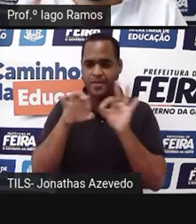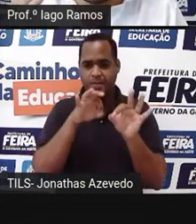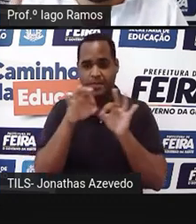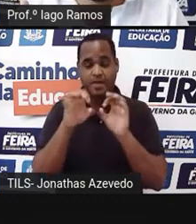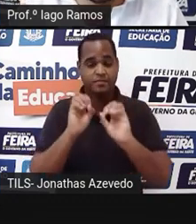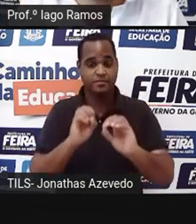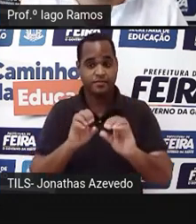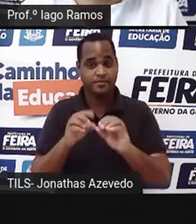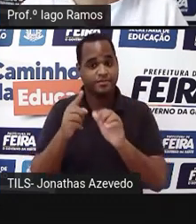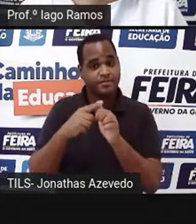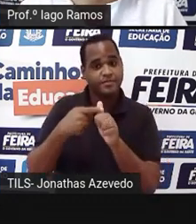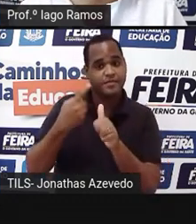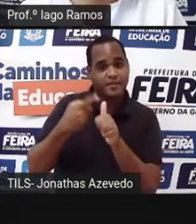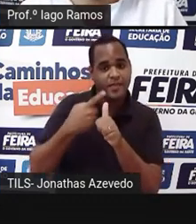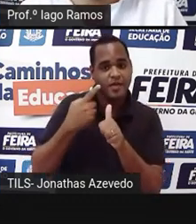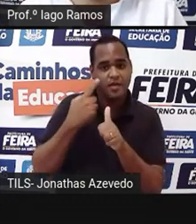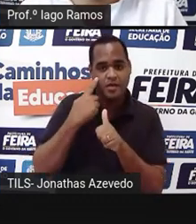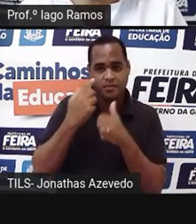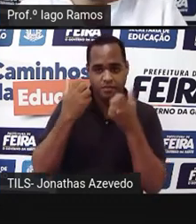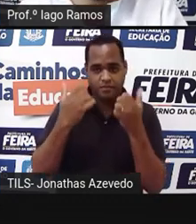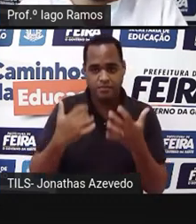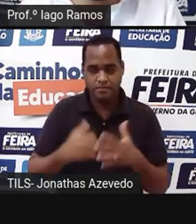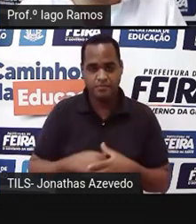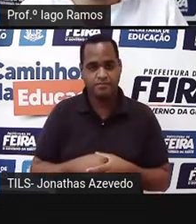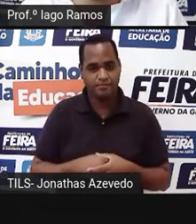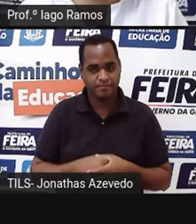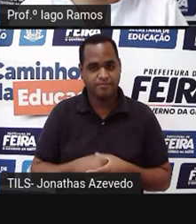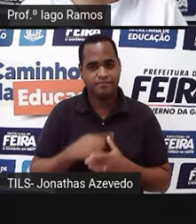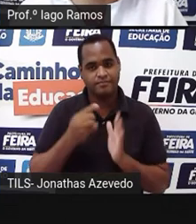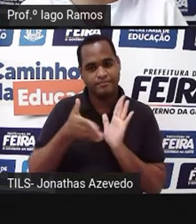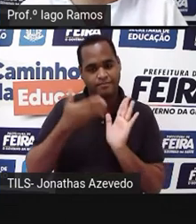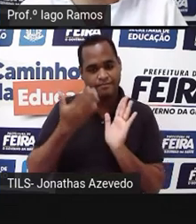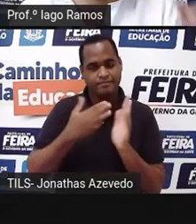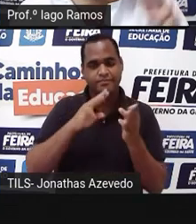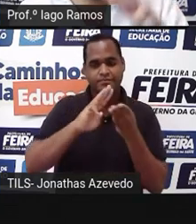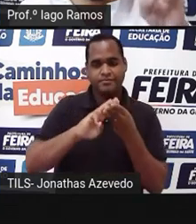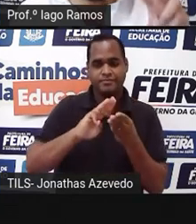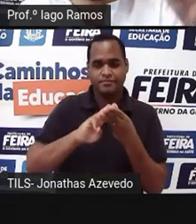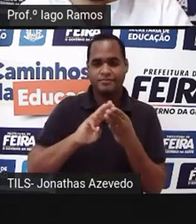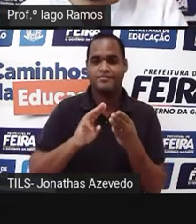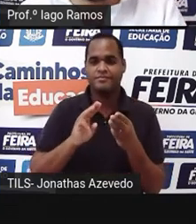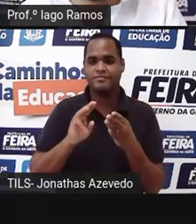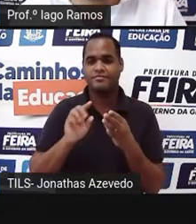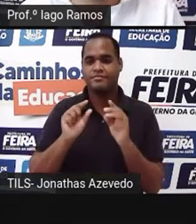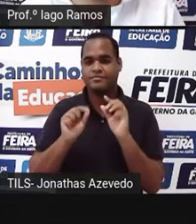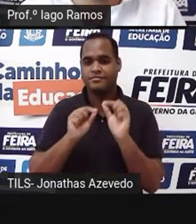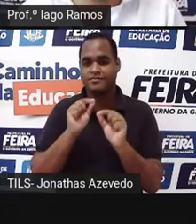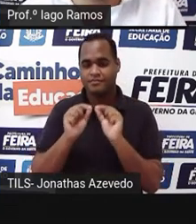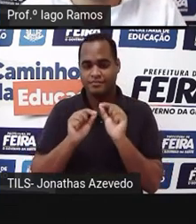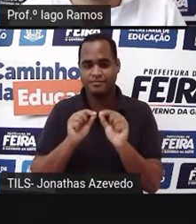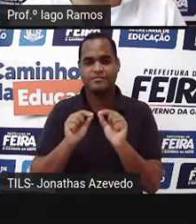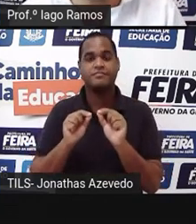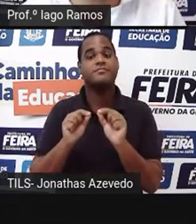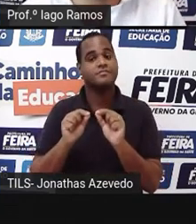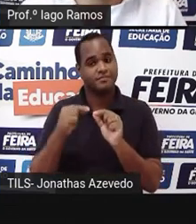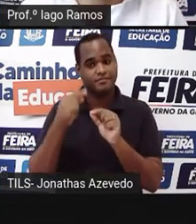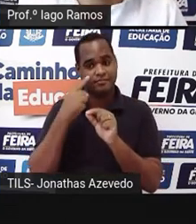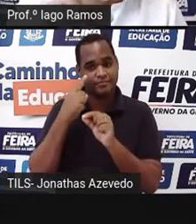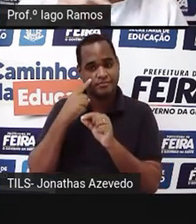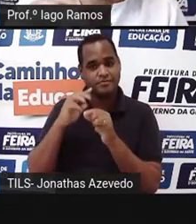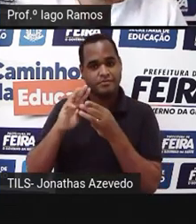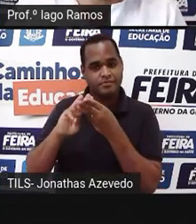a primeira ali é do livro de matemática onde apareceu as duas primeiras aplicações do teorema de Pitágoras